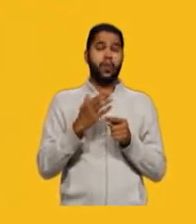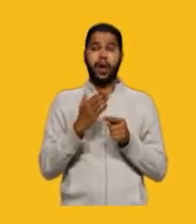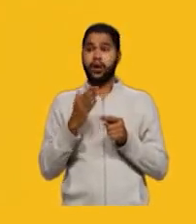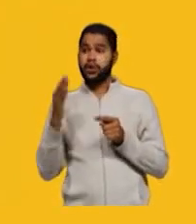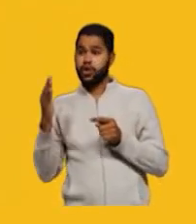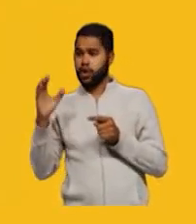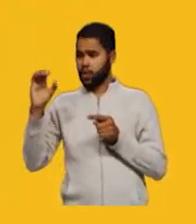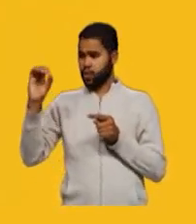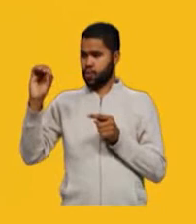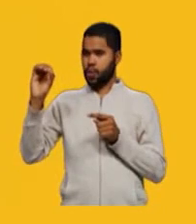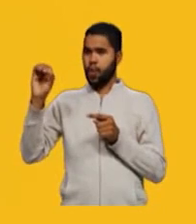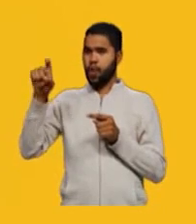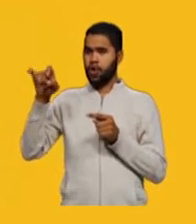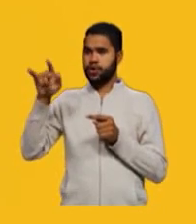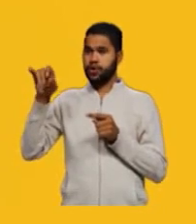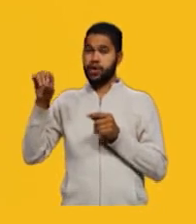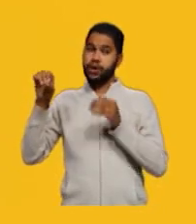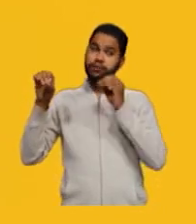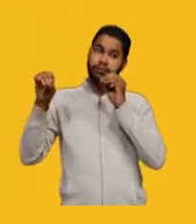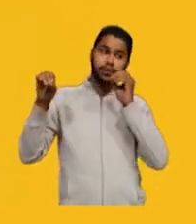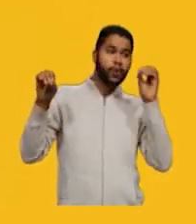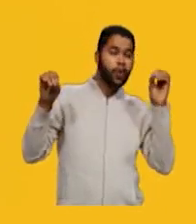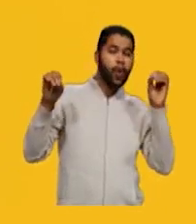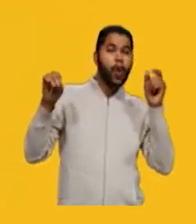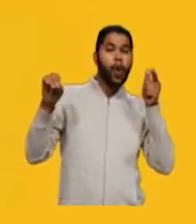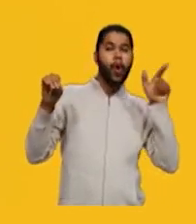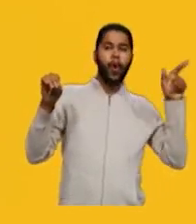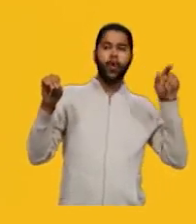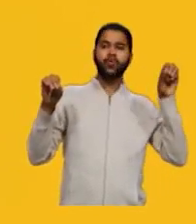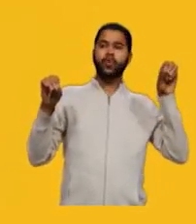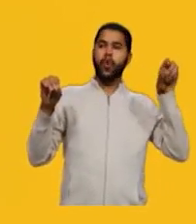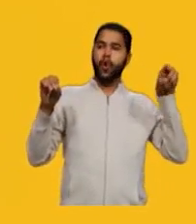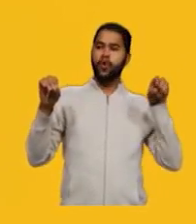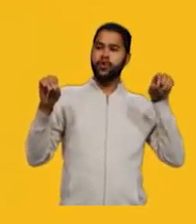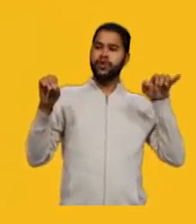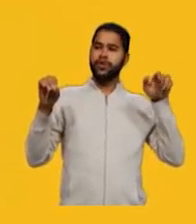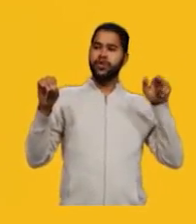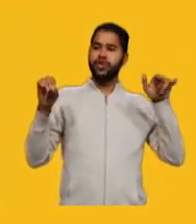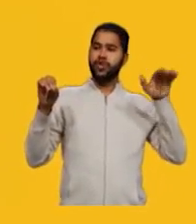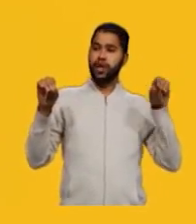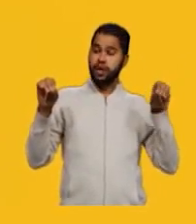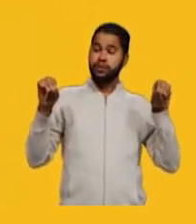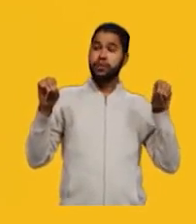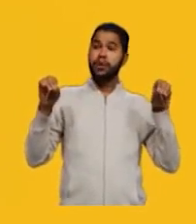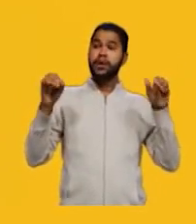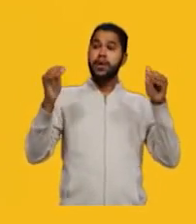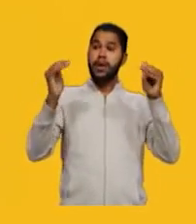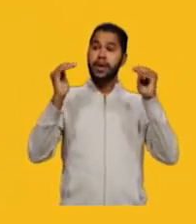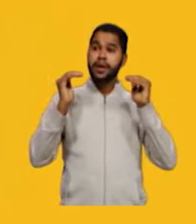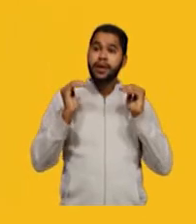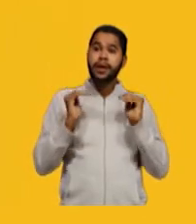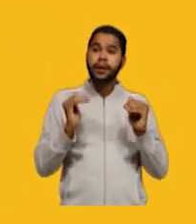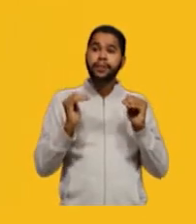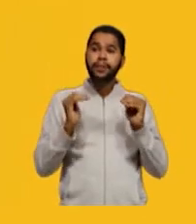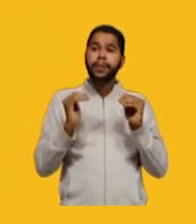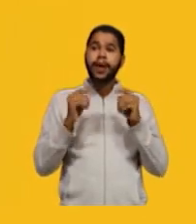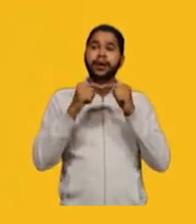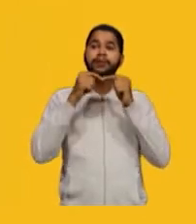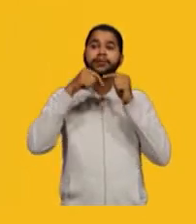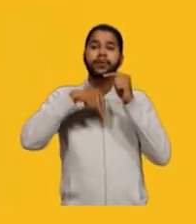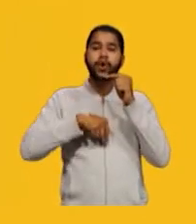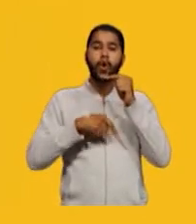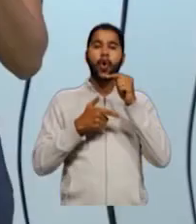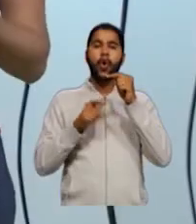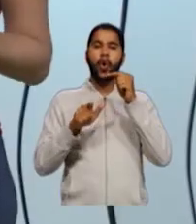oxigênio ligado a ele, à esquerda um outro oxigênio ligado a ele, e abaixo ele está ligado a um carbono.